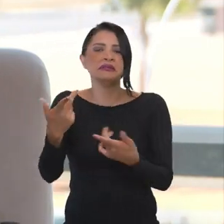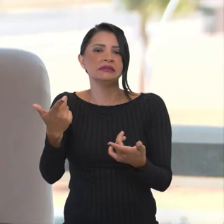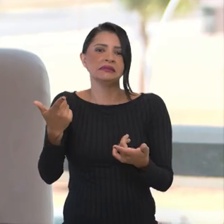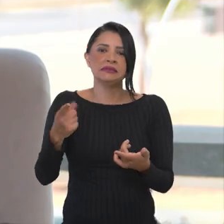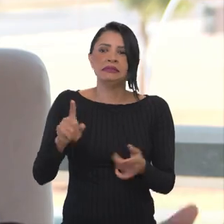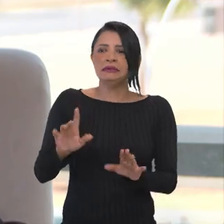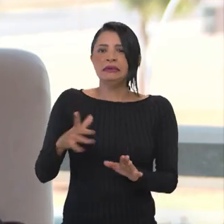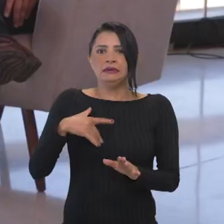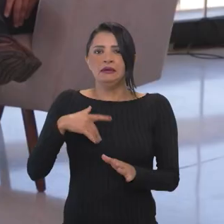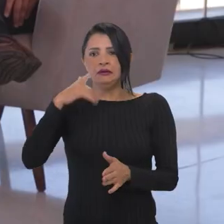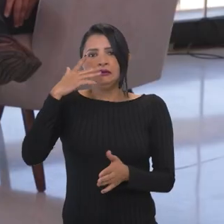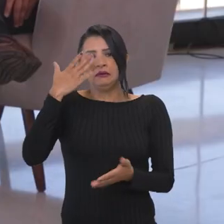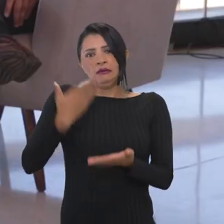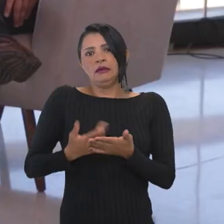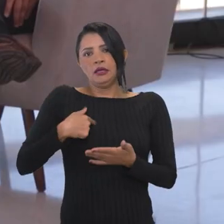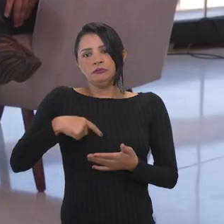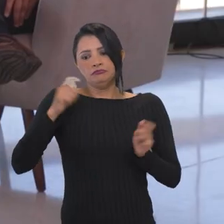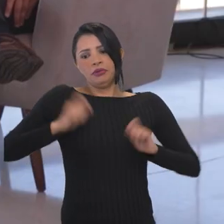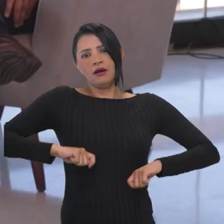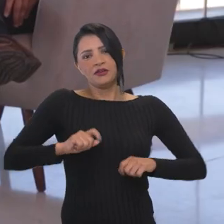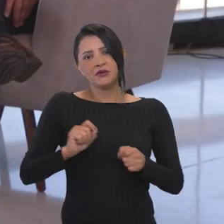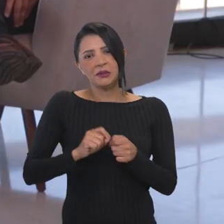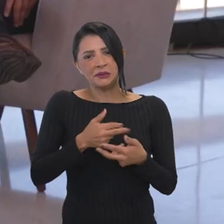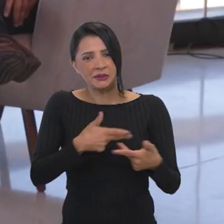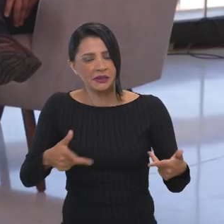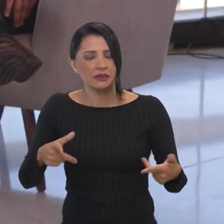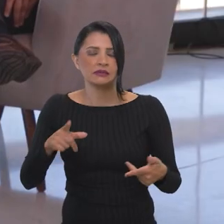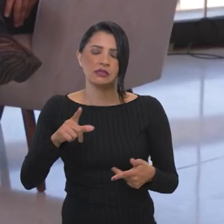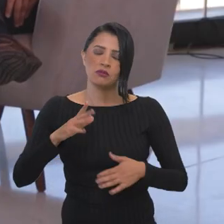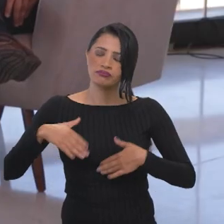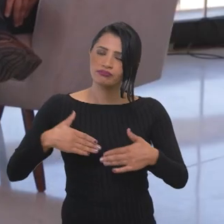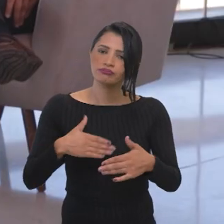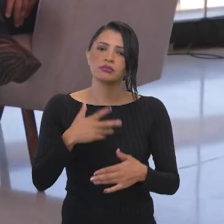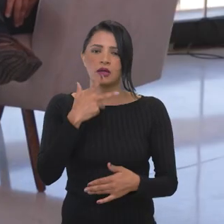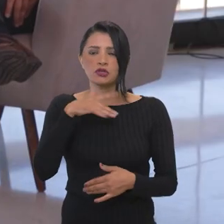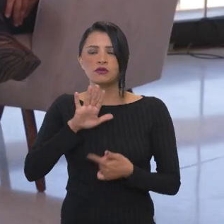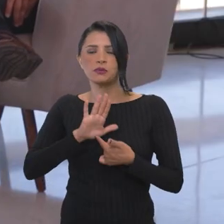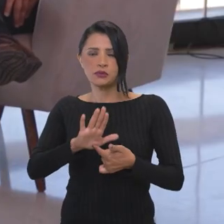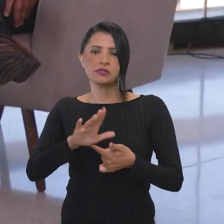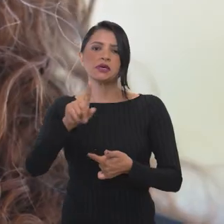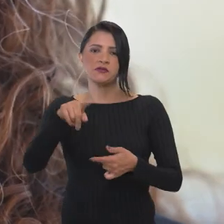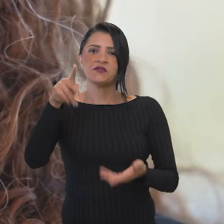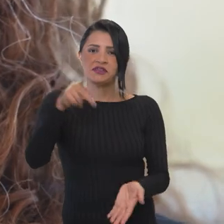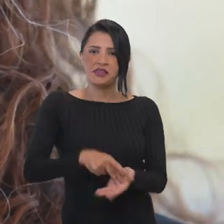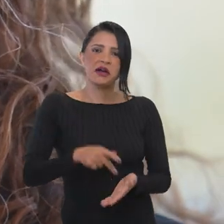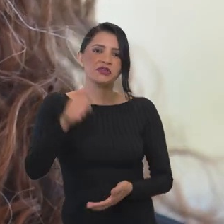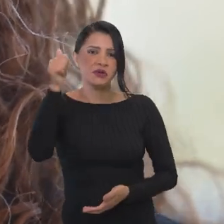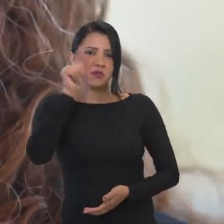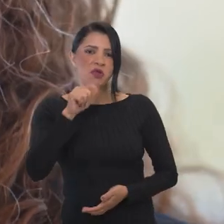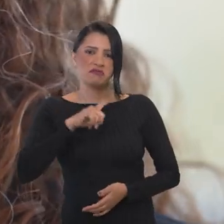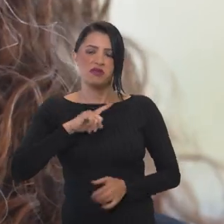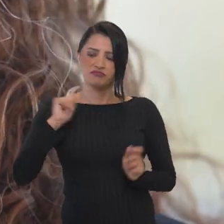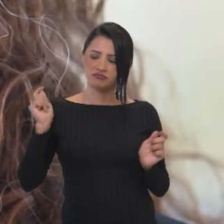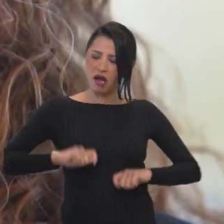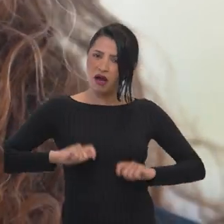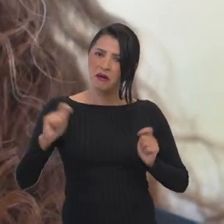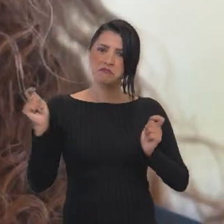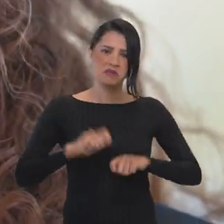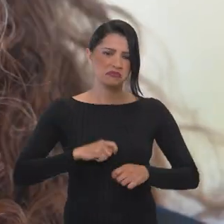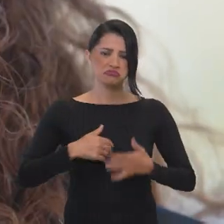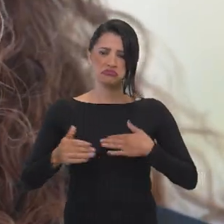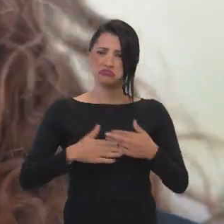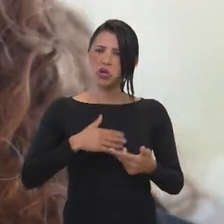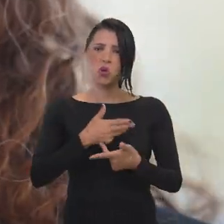que, aos poucos, a vai demonstrando que, realmente, as mulheres têm total capacidade de fazer tudo o que querem. E isso fortalece, eu acho que até, eu sempre falo isso, até para